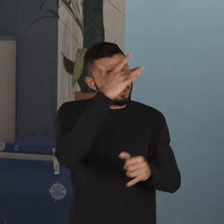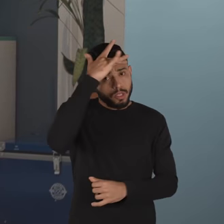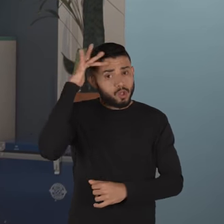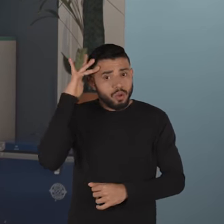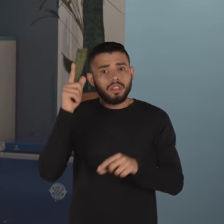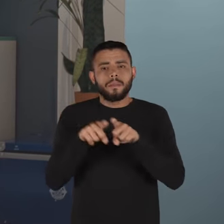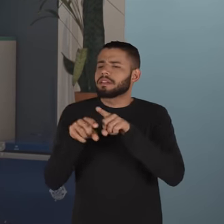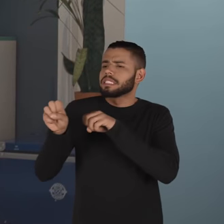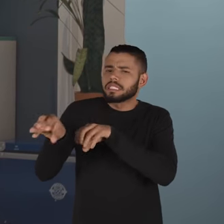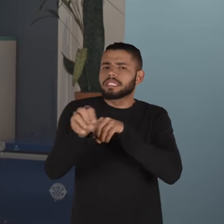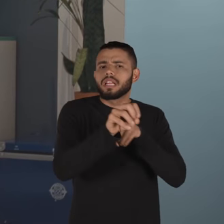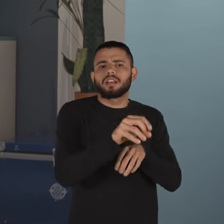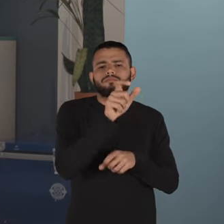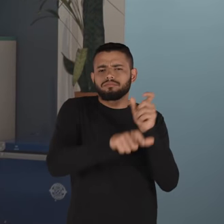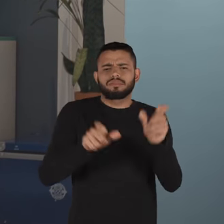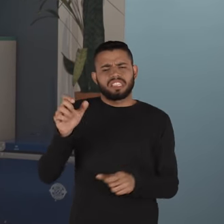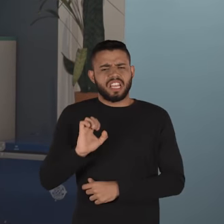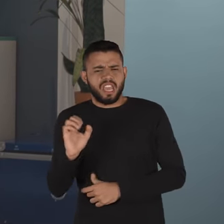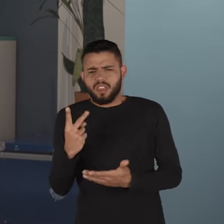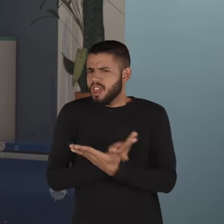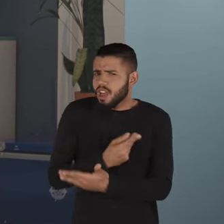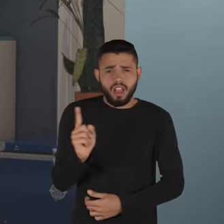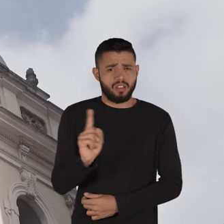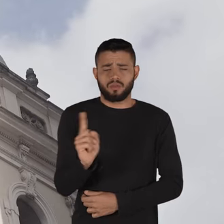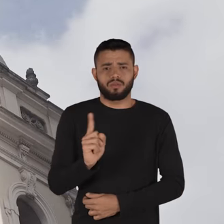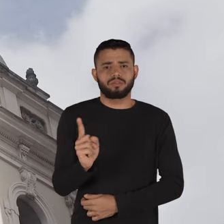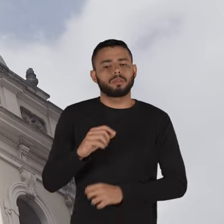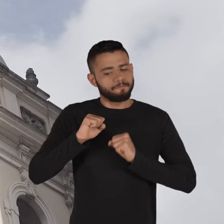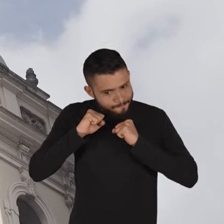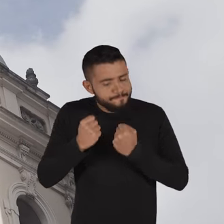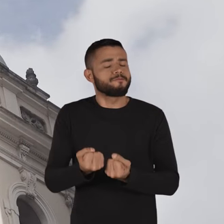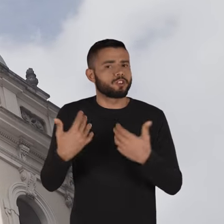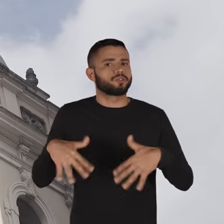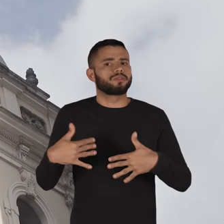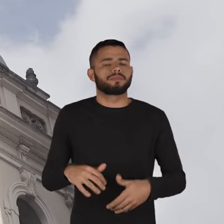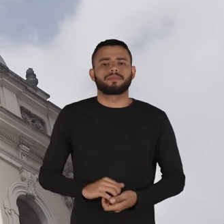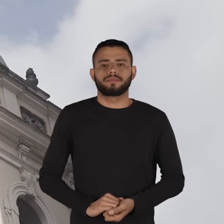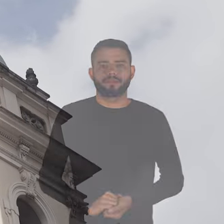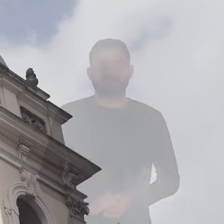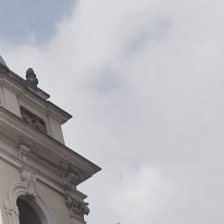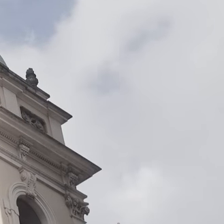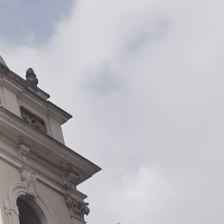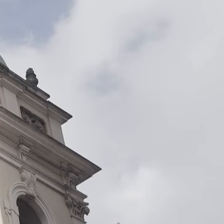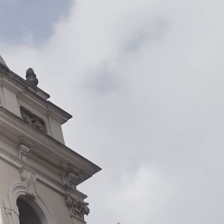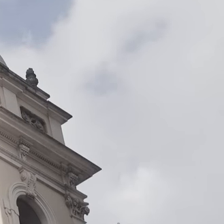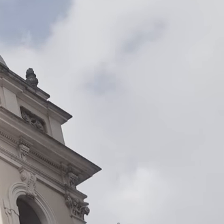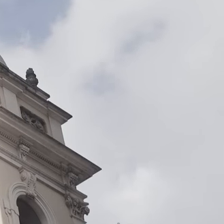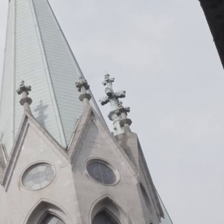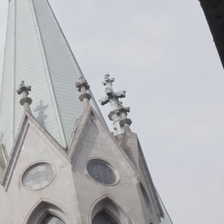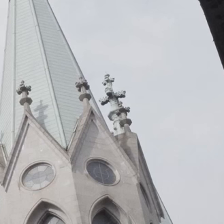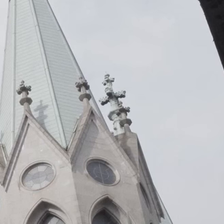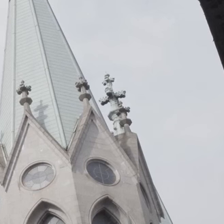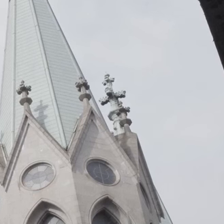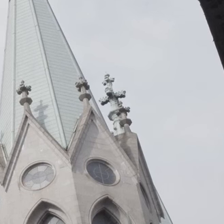e ensinar algumas que aquilo não é errado então é um esforço muito grande. Detalhe da cruz no topo de uma